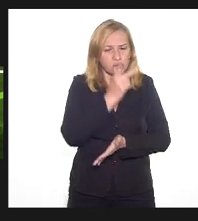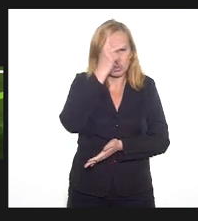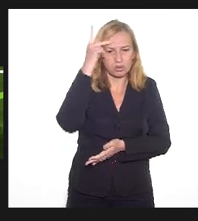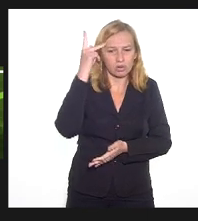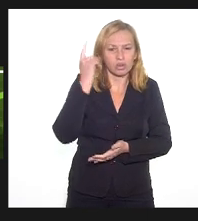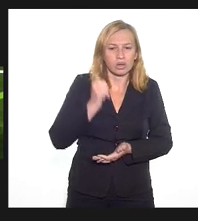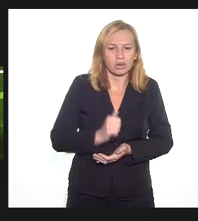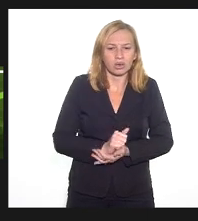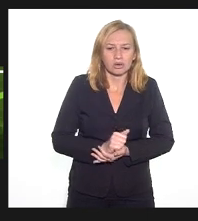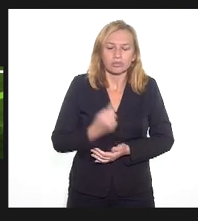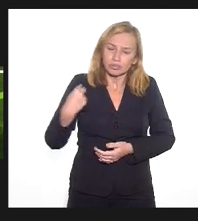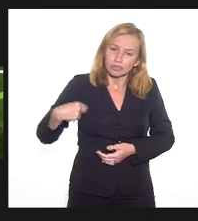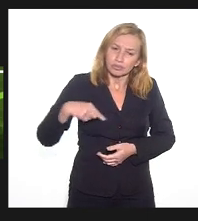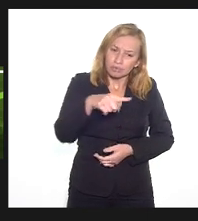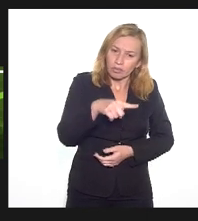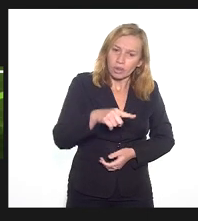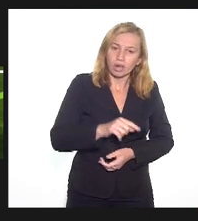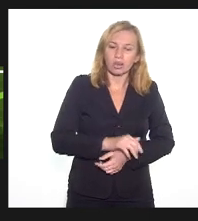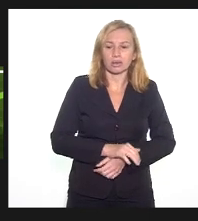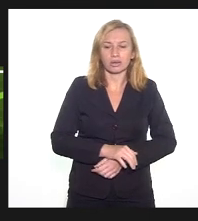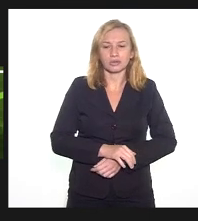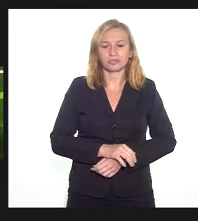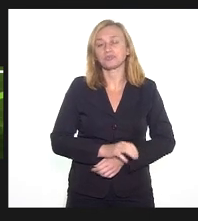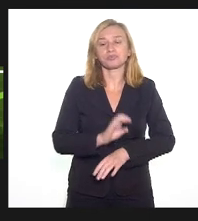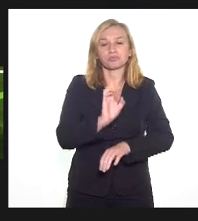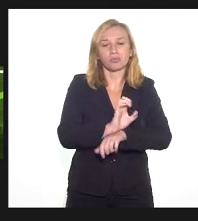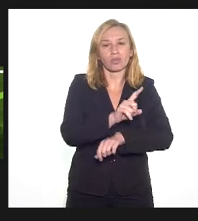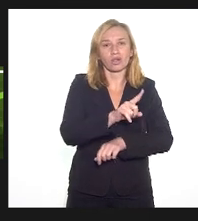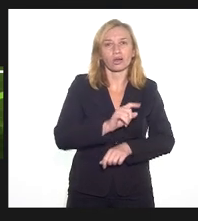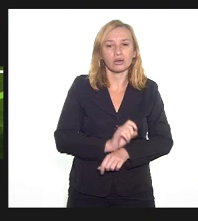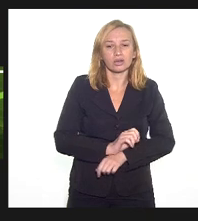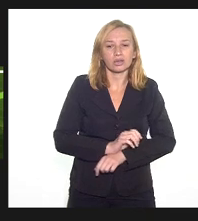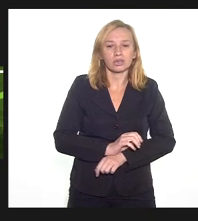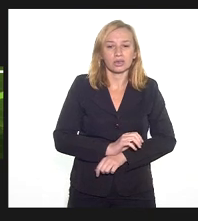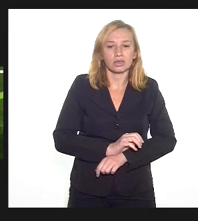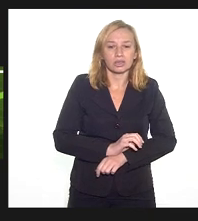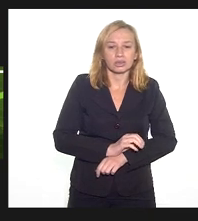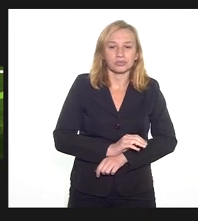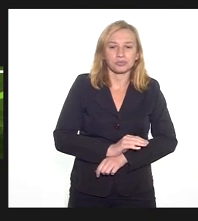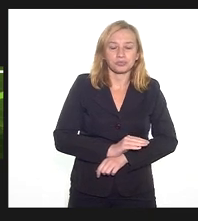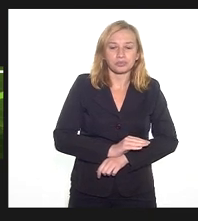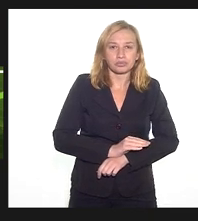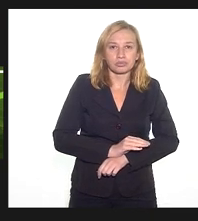e eu fui até lá, aqui do estadual. E cheguei lá, eles me pediram para assinar um termo